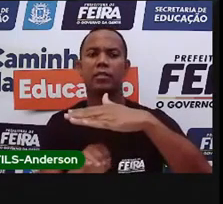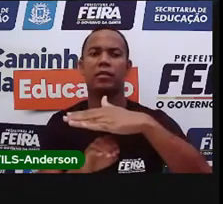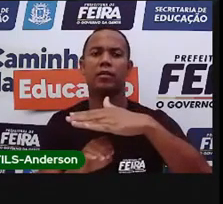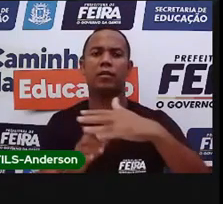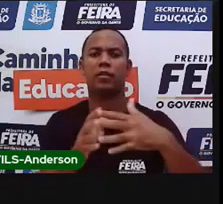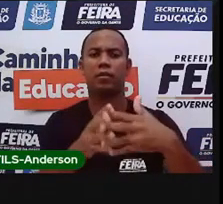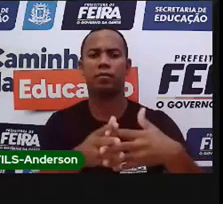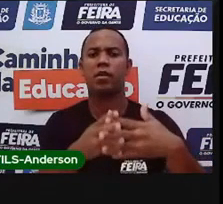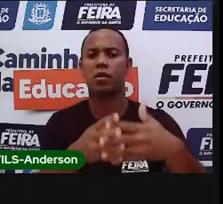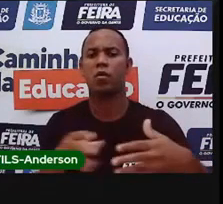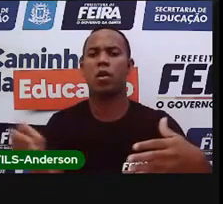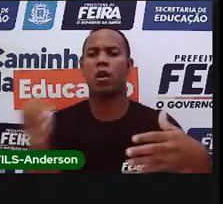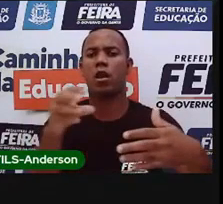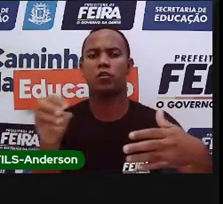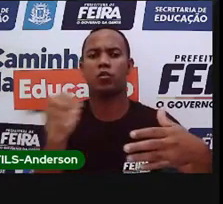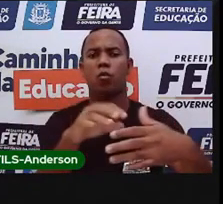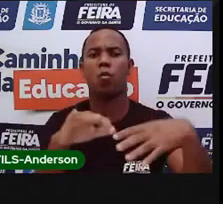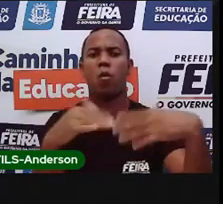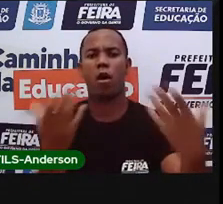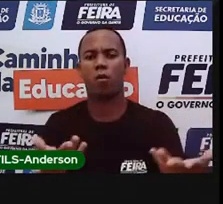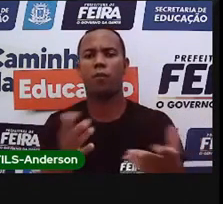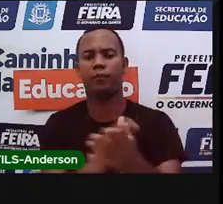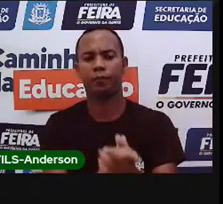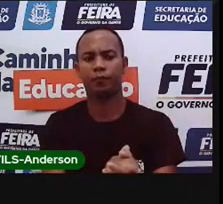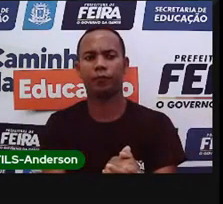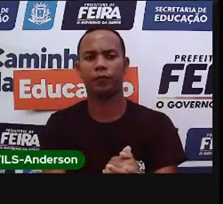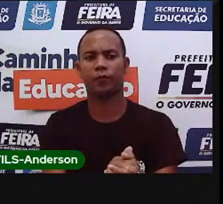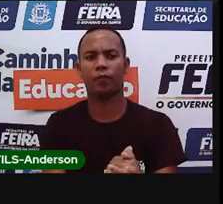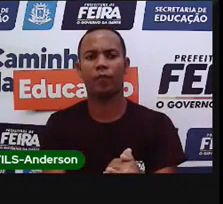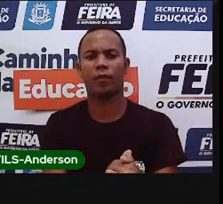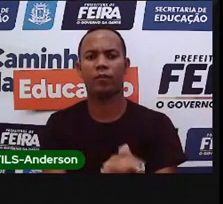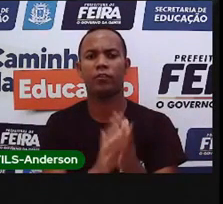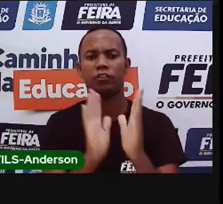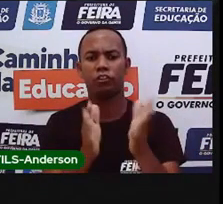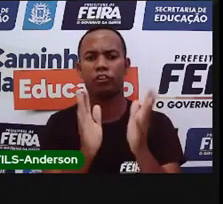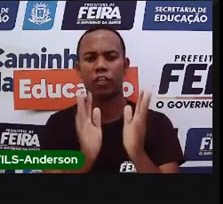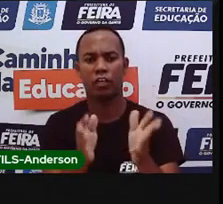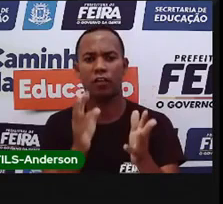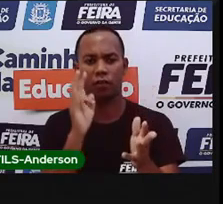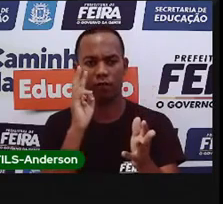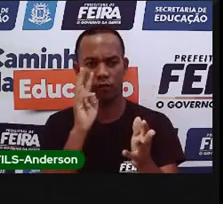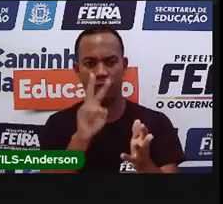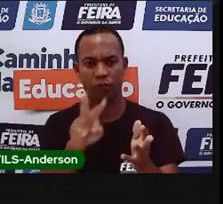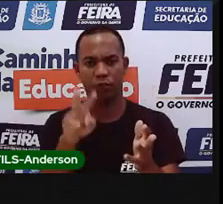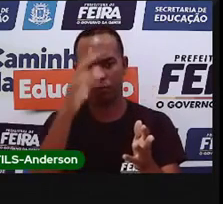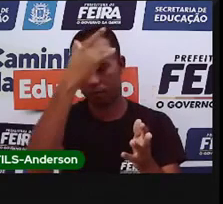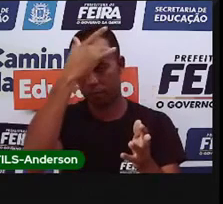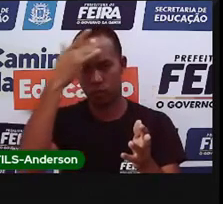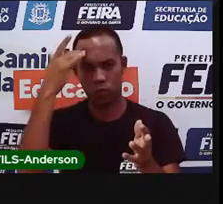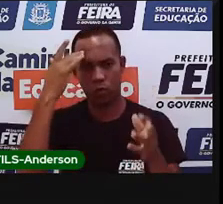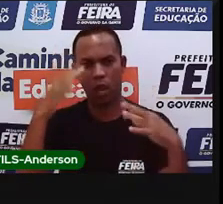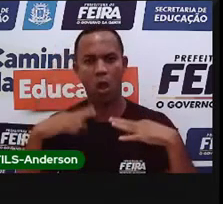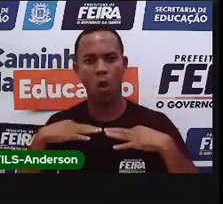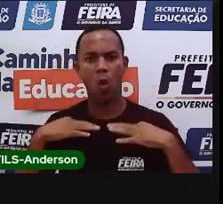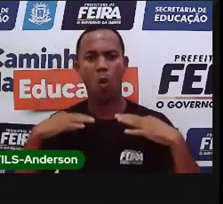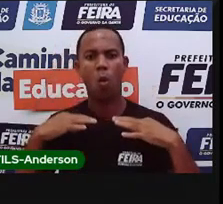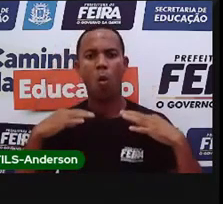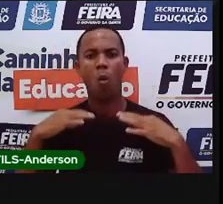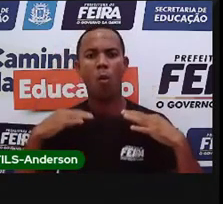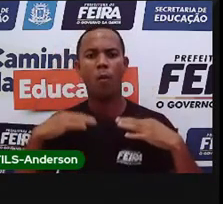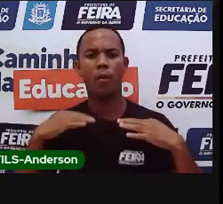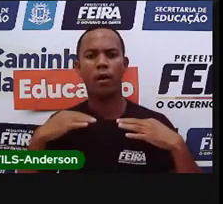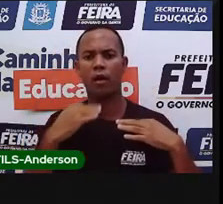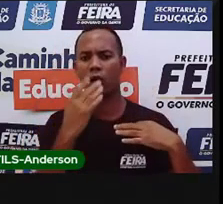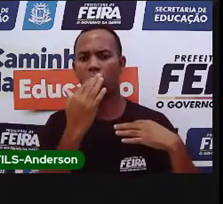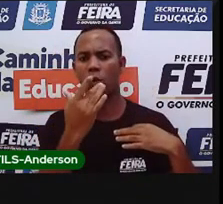feira, né? Bom, provavelmente, vocês já viram pessoas com essa farda aí na cidade. Olha